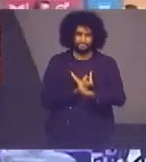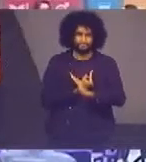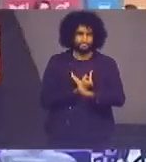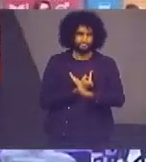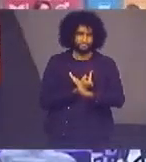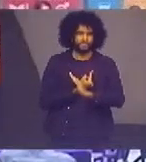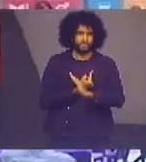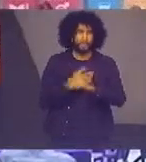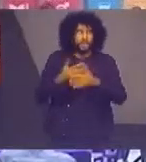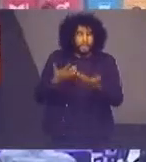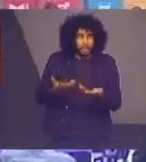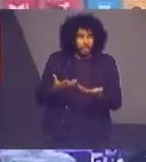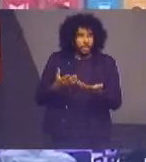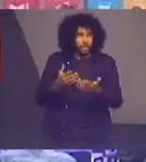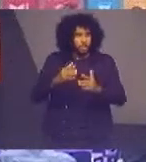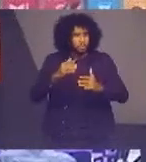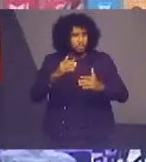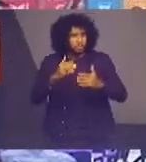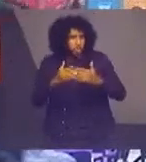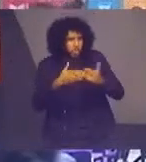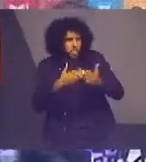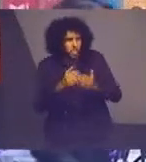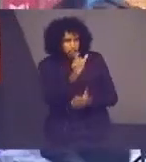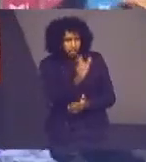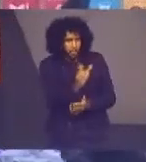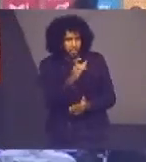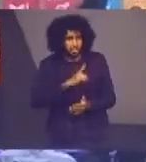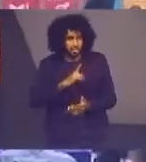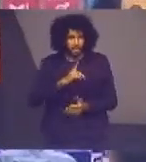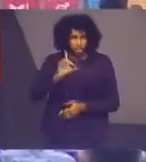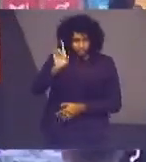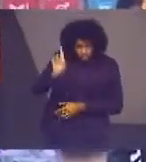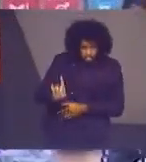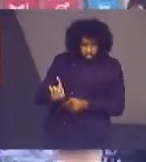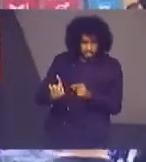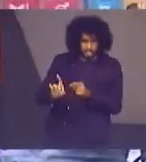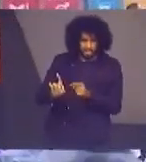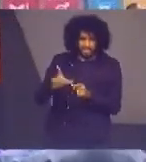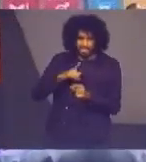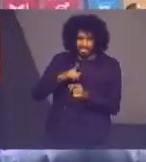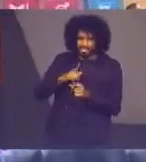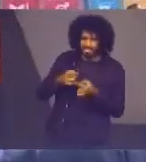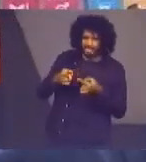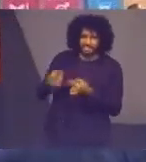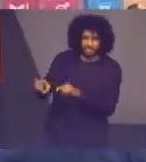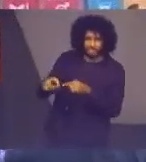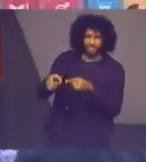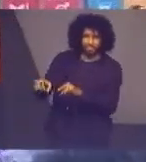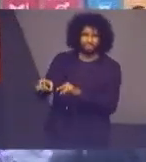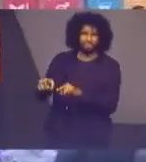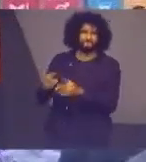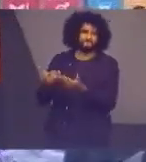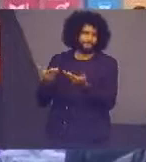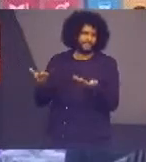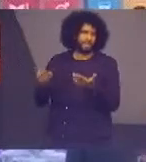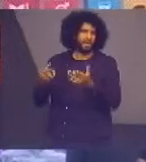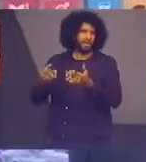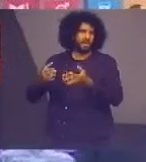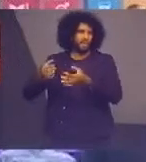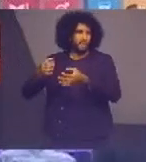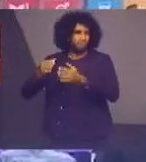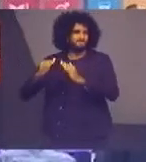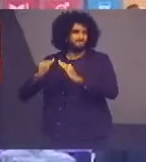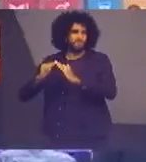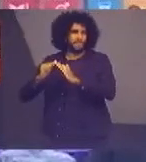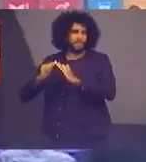que qualquer um desses direitos são agredidos, é esta casa que irá